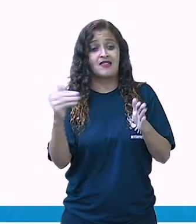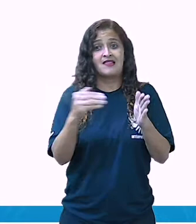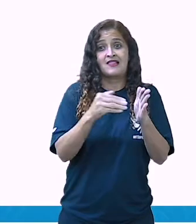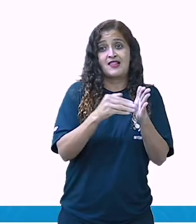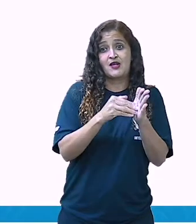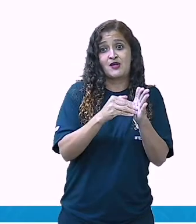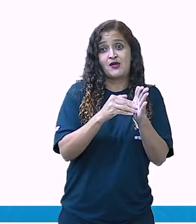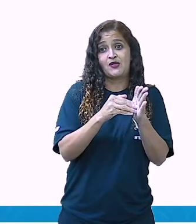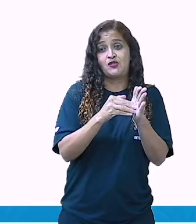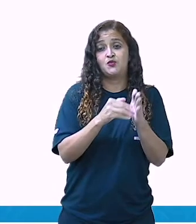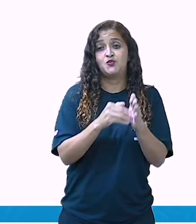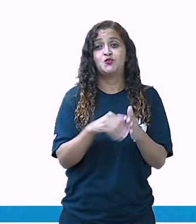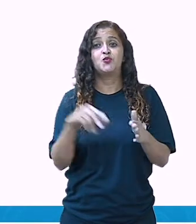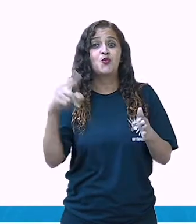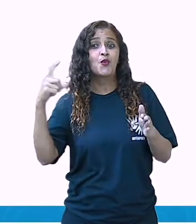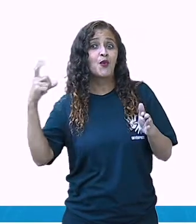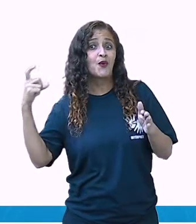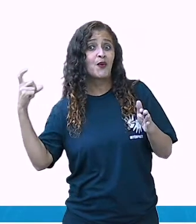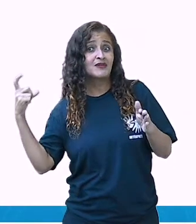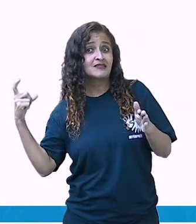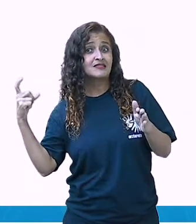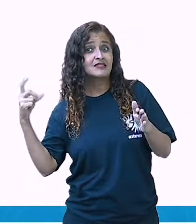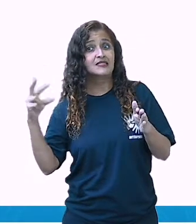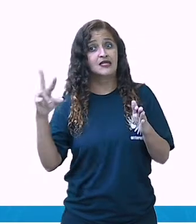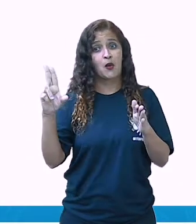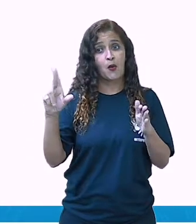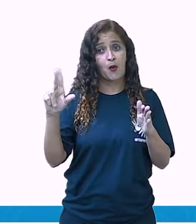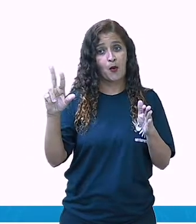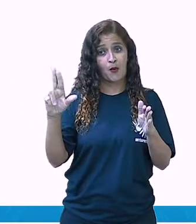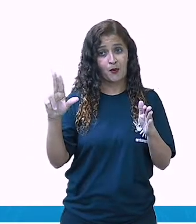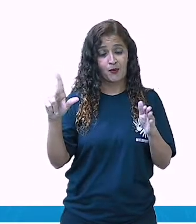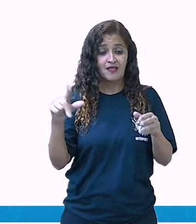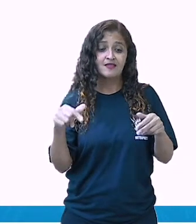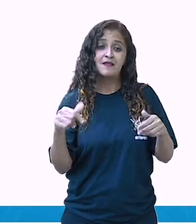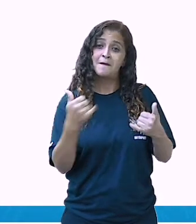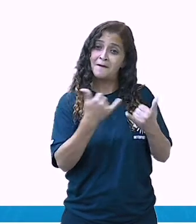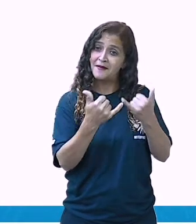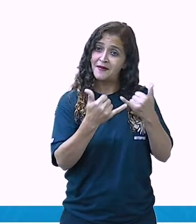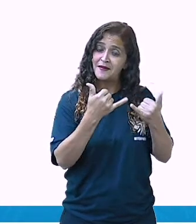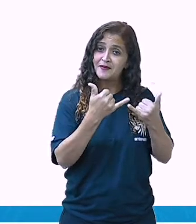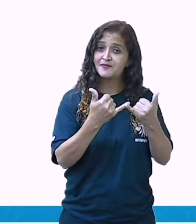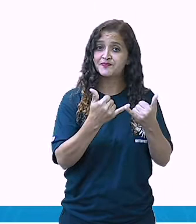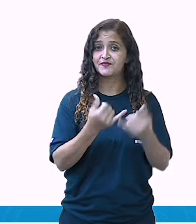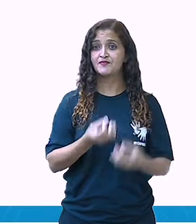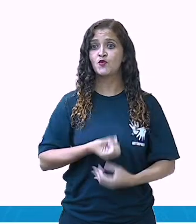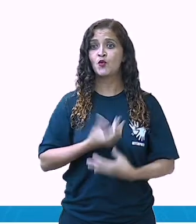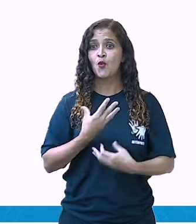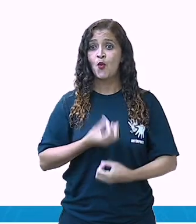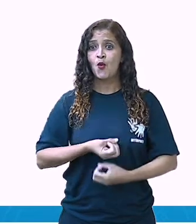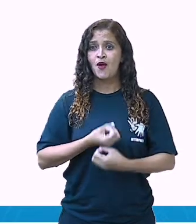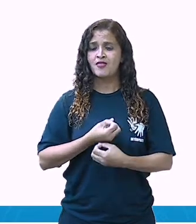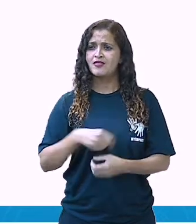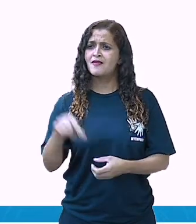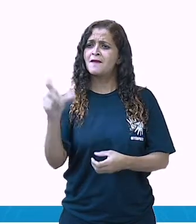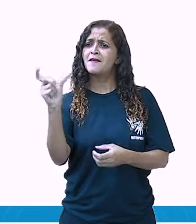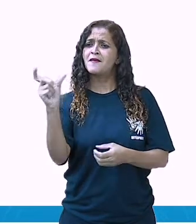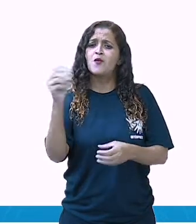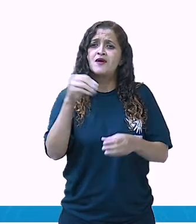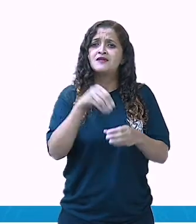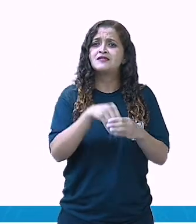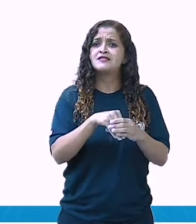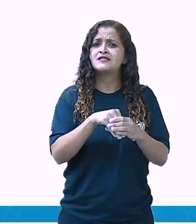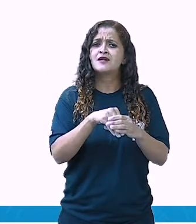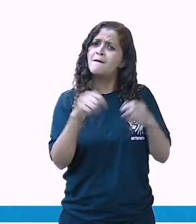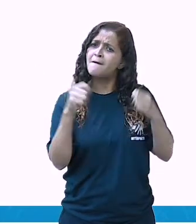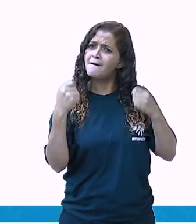Então, aqui a gente trouxe uma característica muito legal do poema. As palavras nos poemas podem ter vários significados, significados.